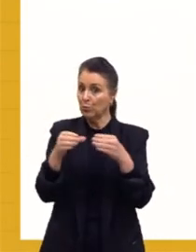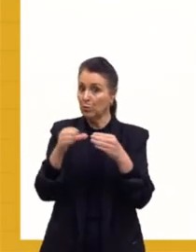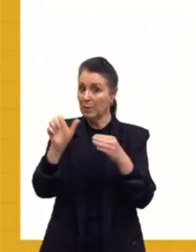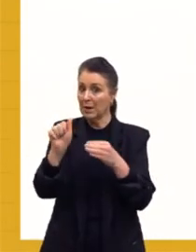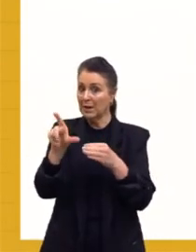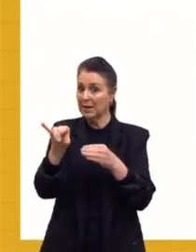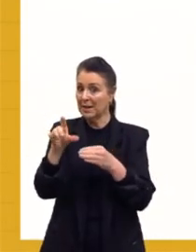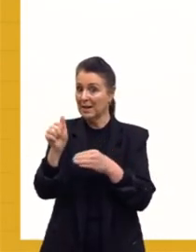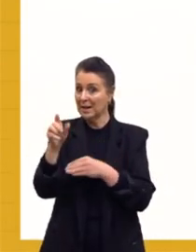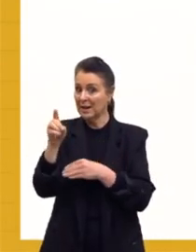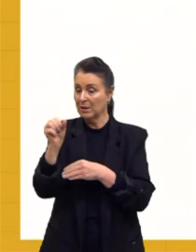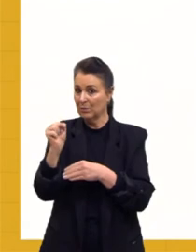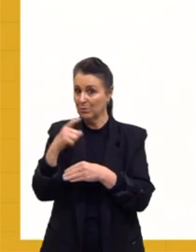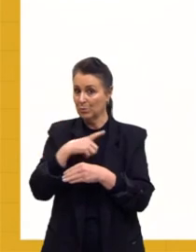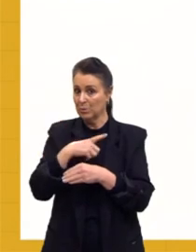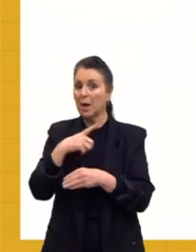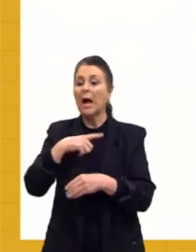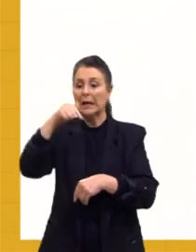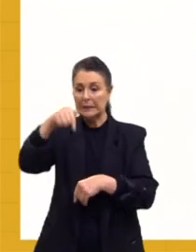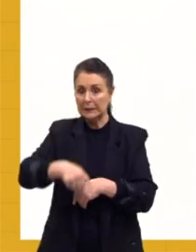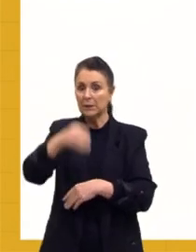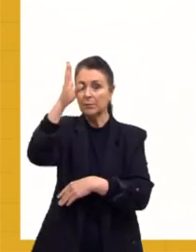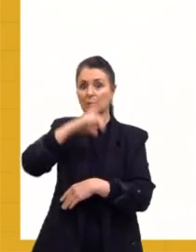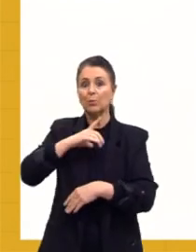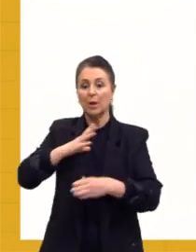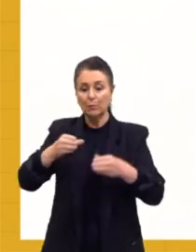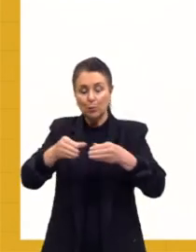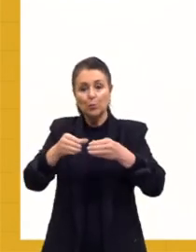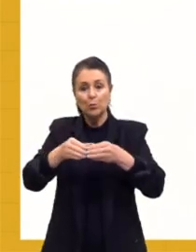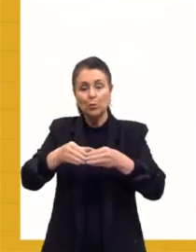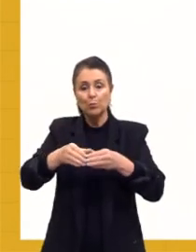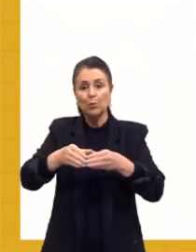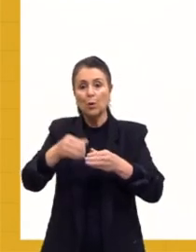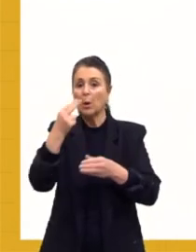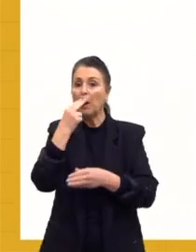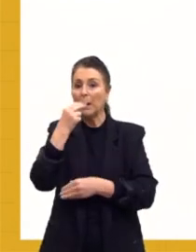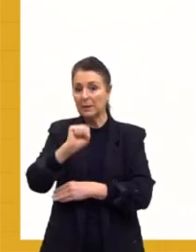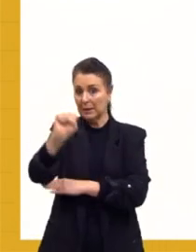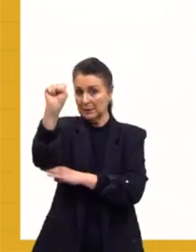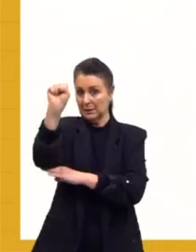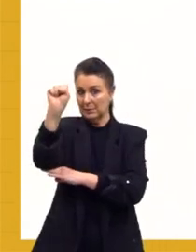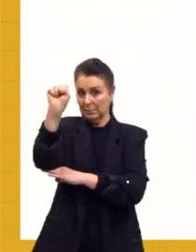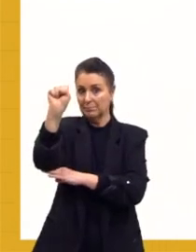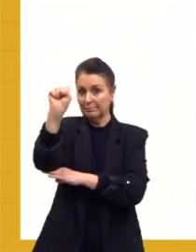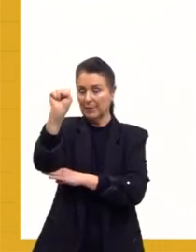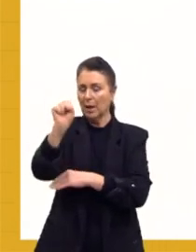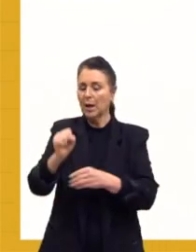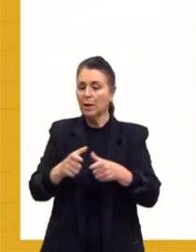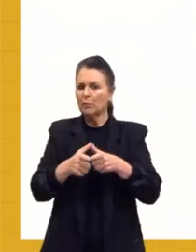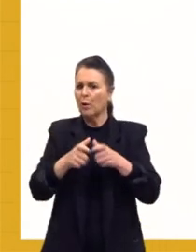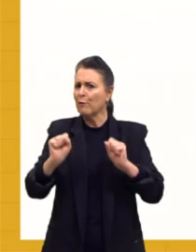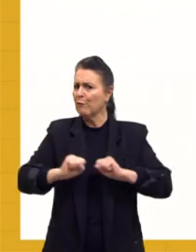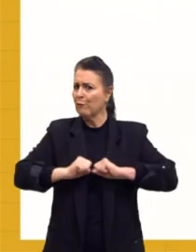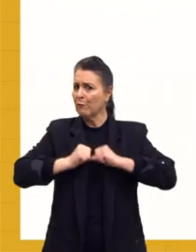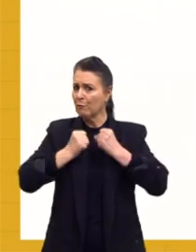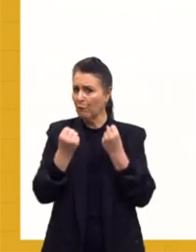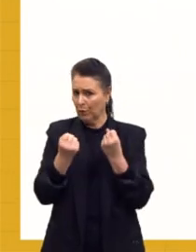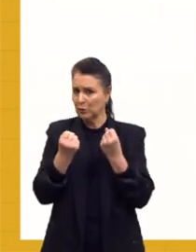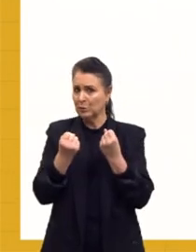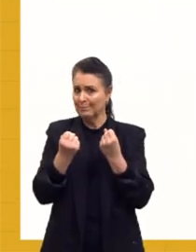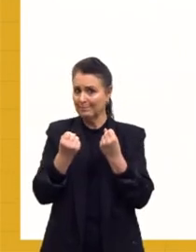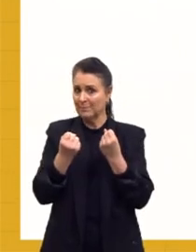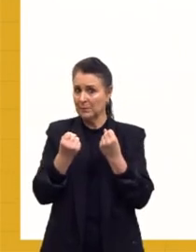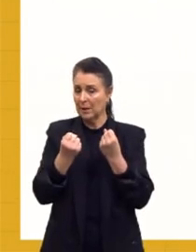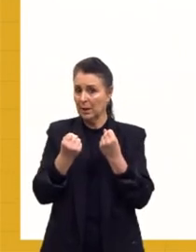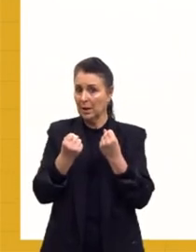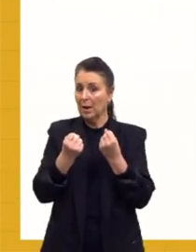partido nazista no Brasil de 1928 até 1938, foi um dos maiores partidos nazistas que existiu fora da Alemanha.